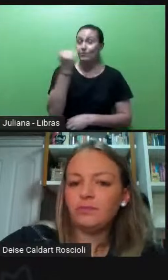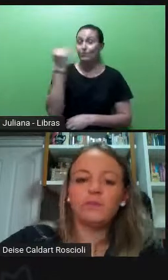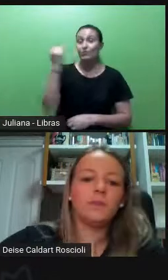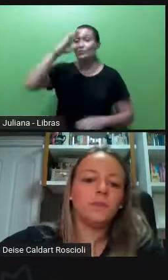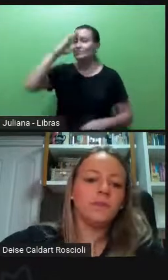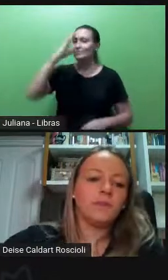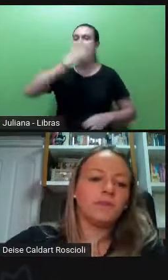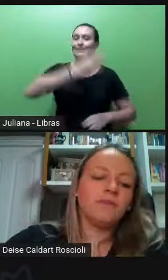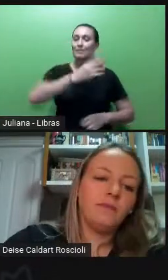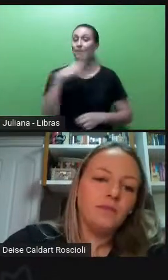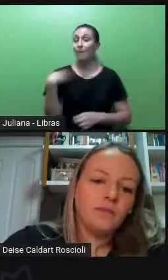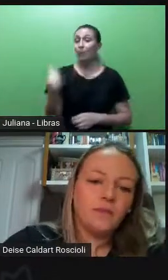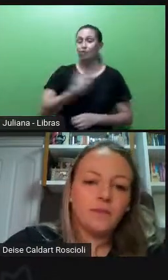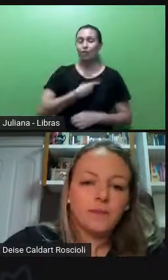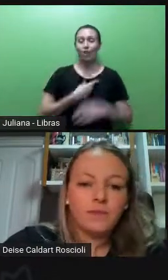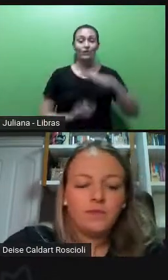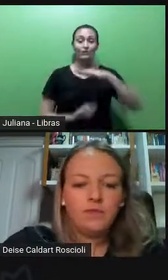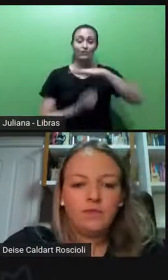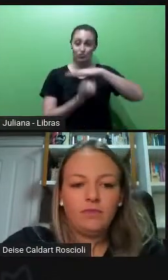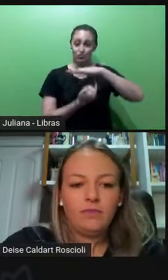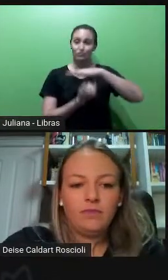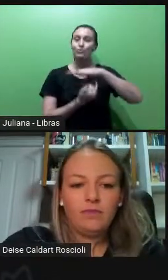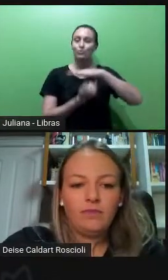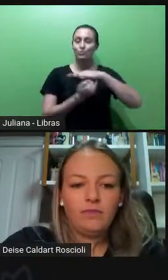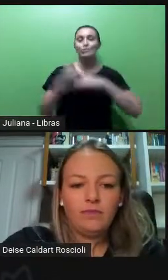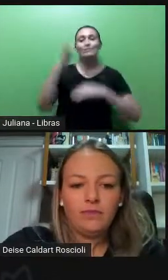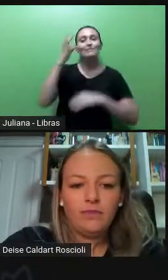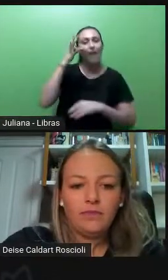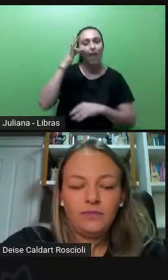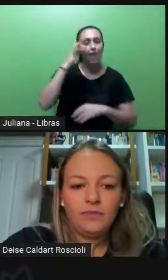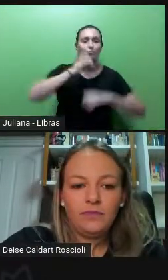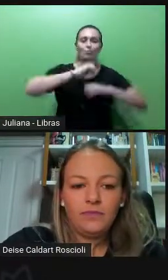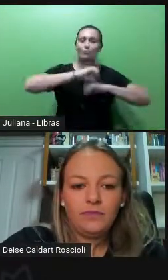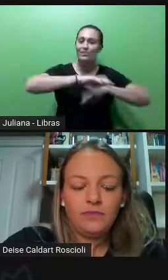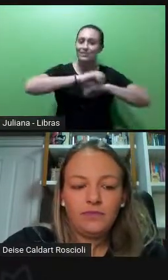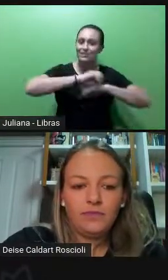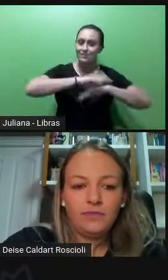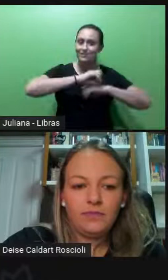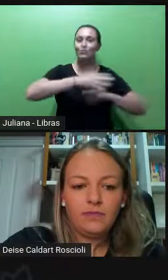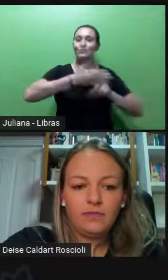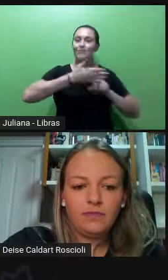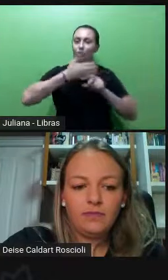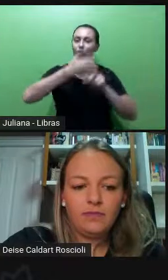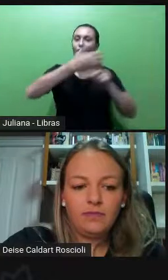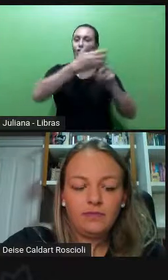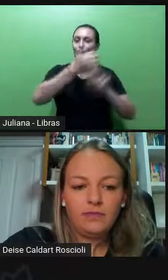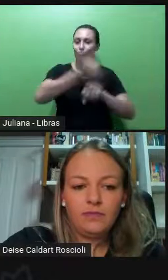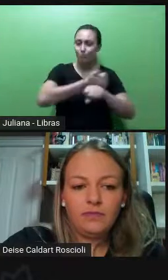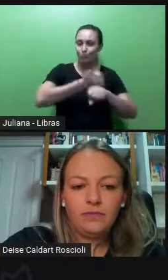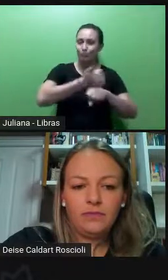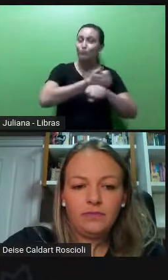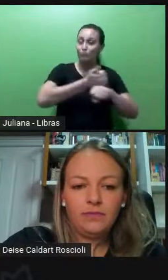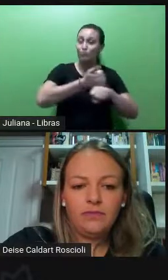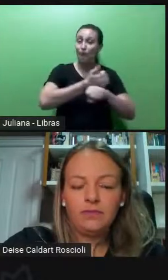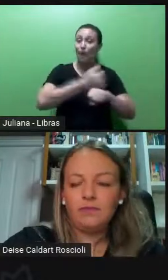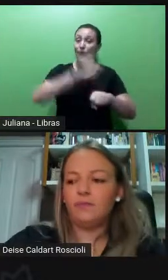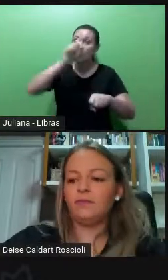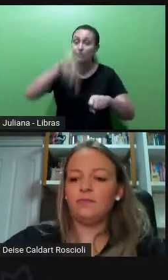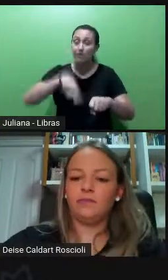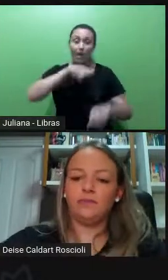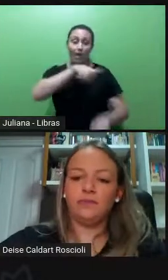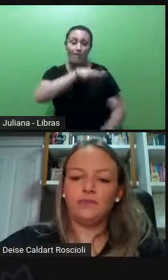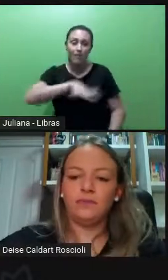que somos, né? Uma instituição de ensino técnico, tecnológico, profissional, né? Que é o fato de como as